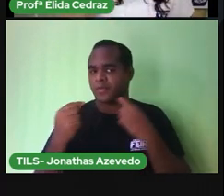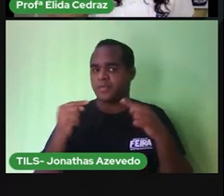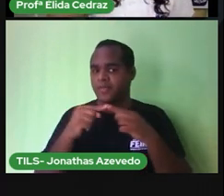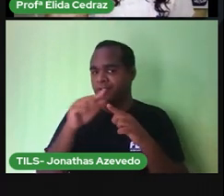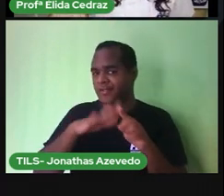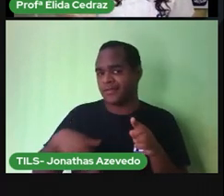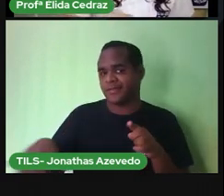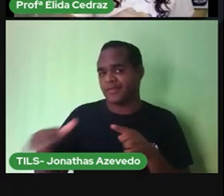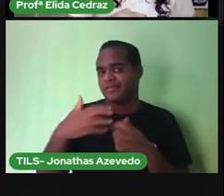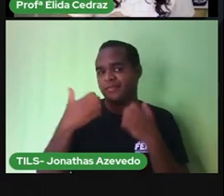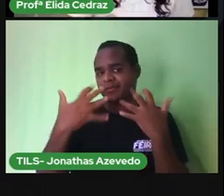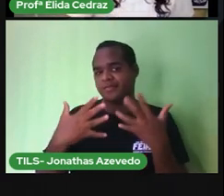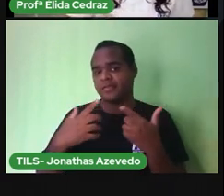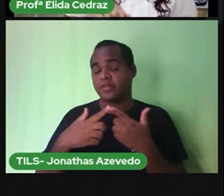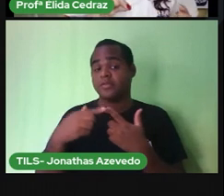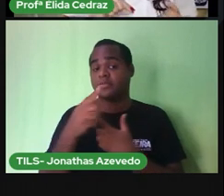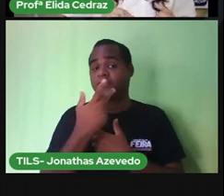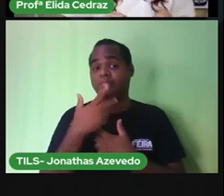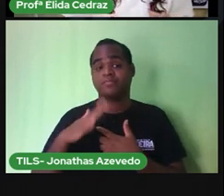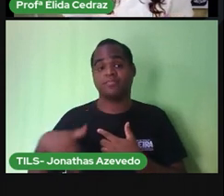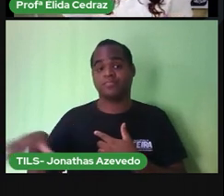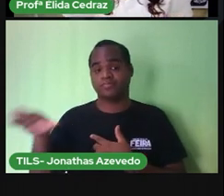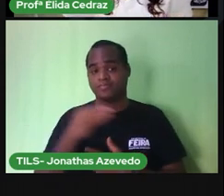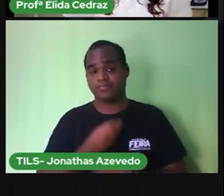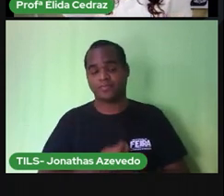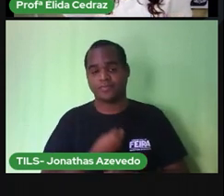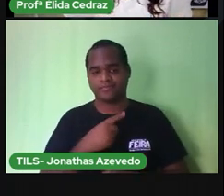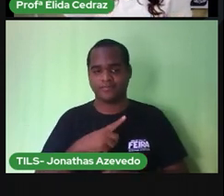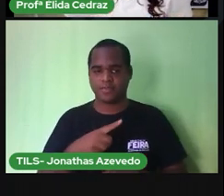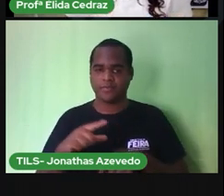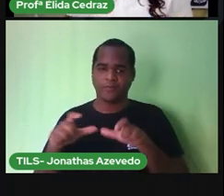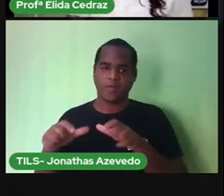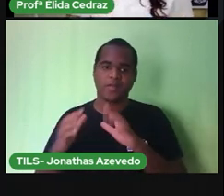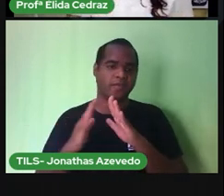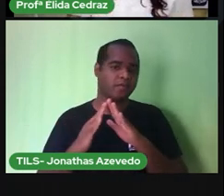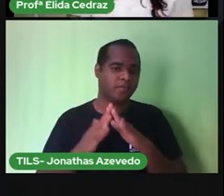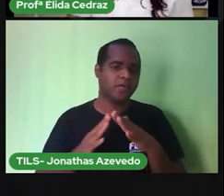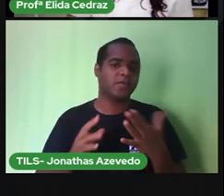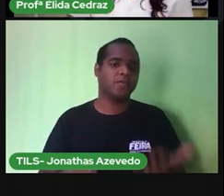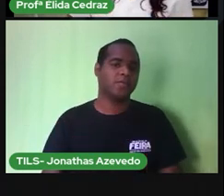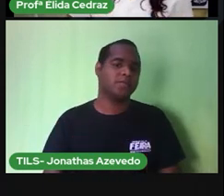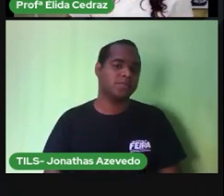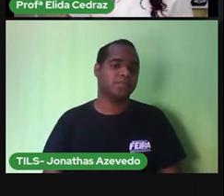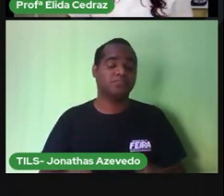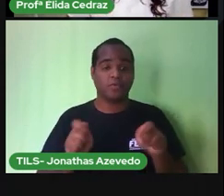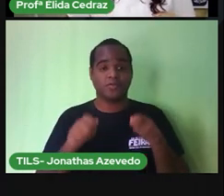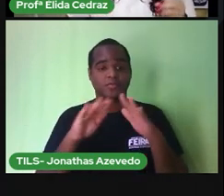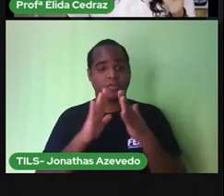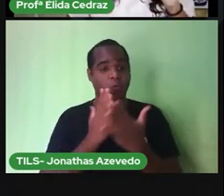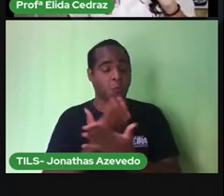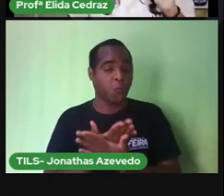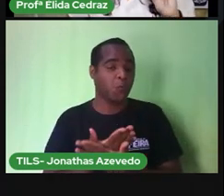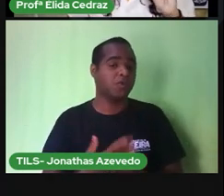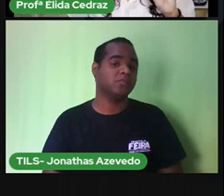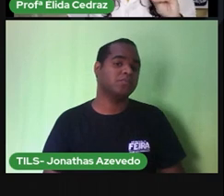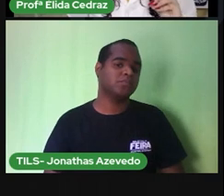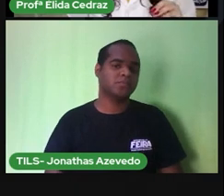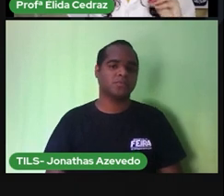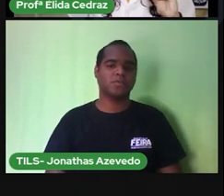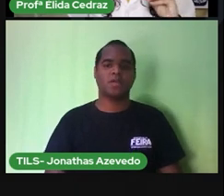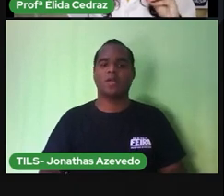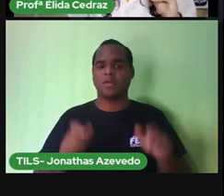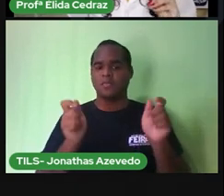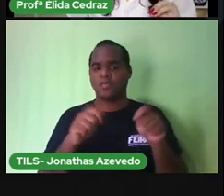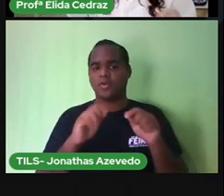ambiente que nos rodeia seja a nossa casa seja a escola seja o